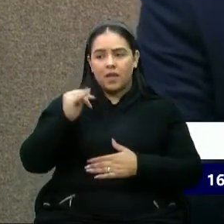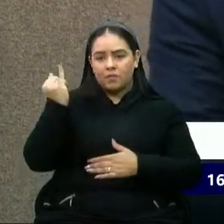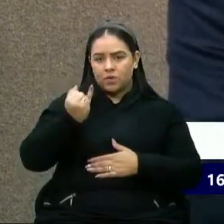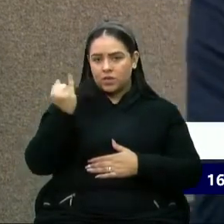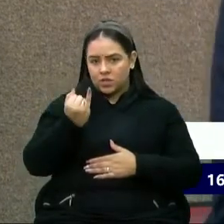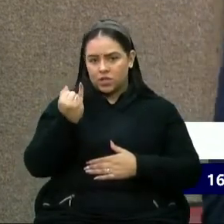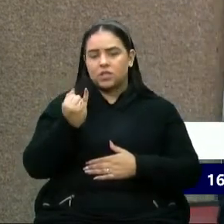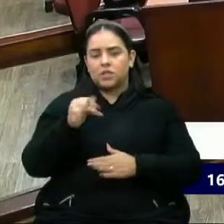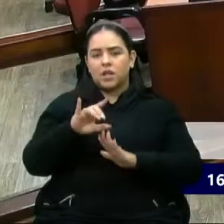presidente. Obrigada. Encerrado o primeiro...